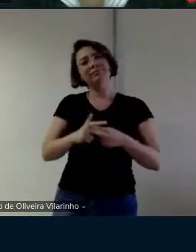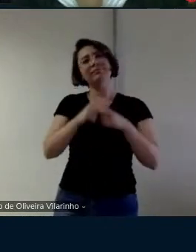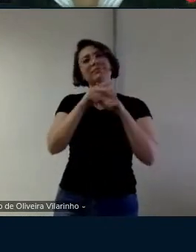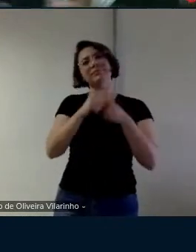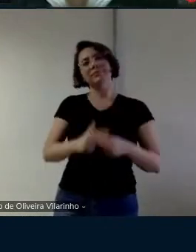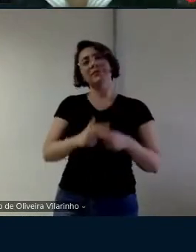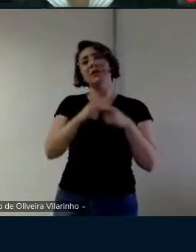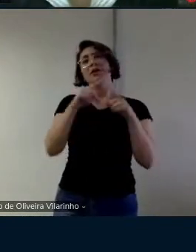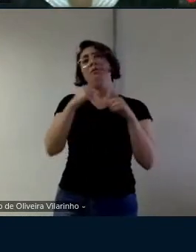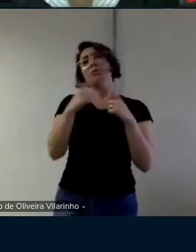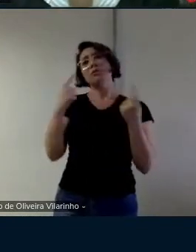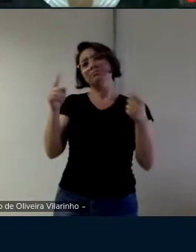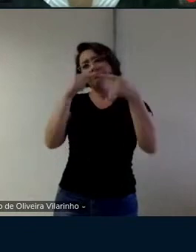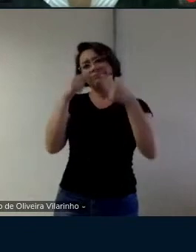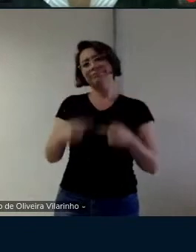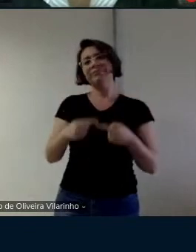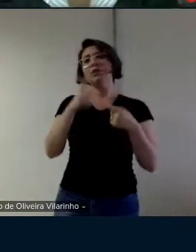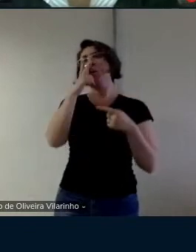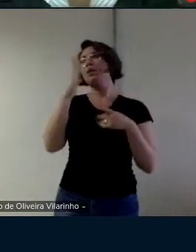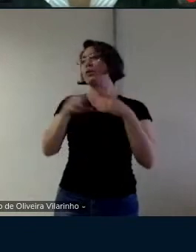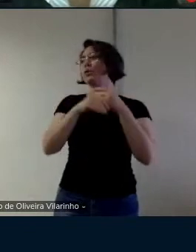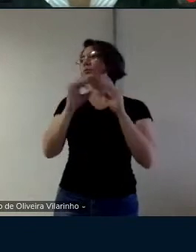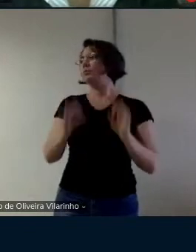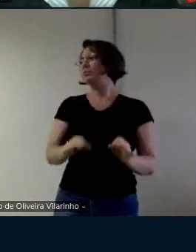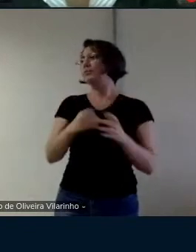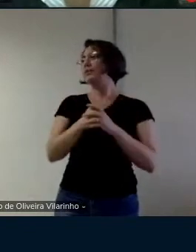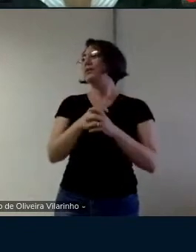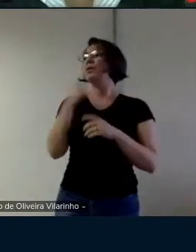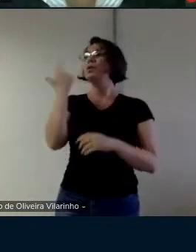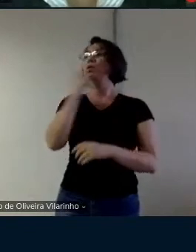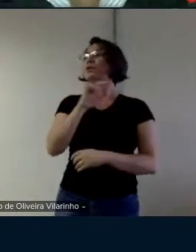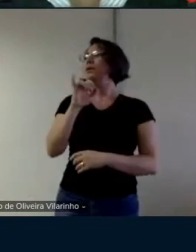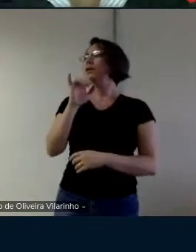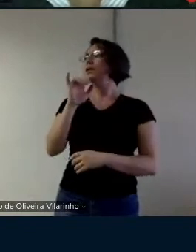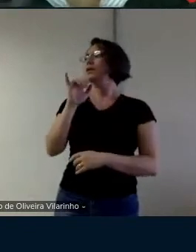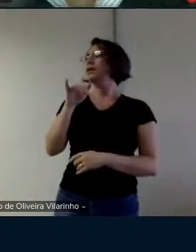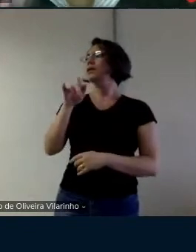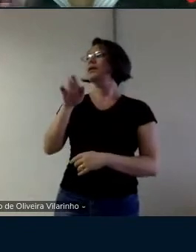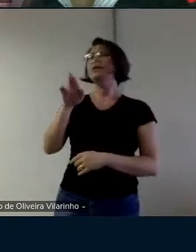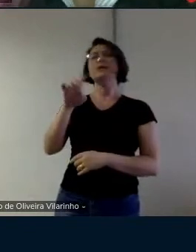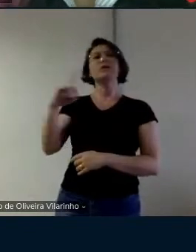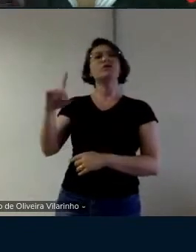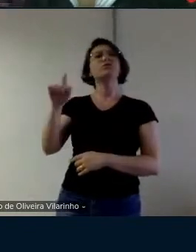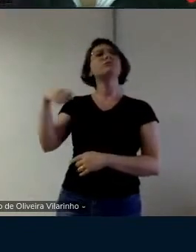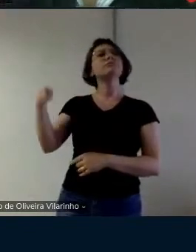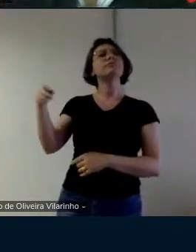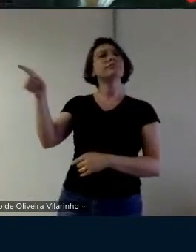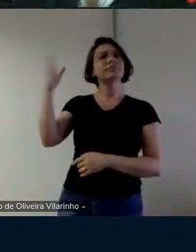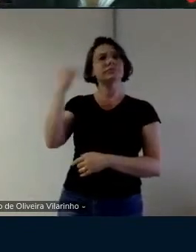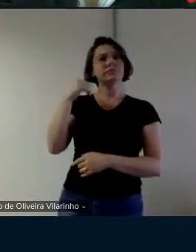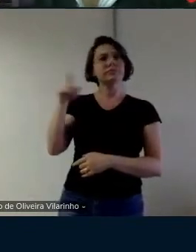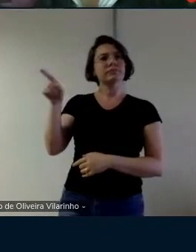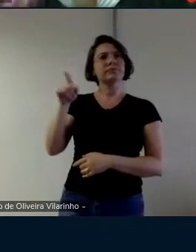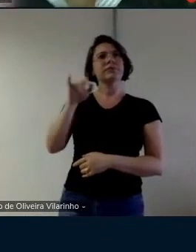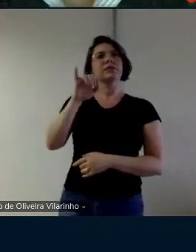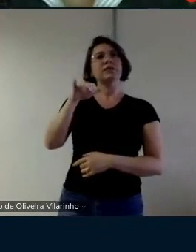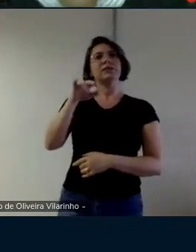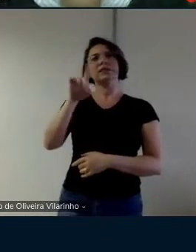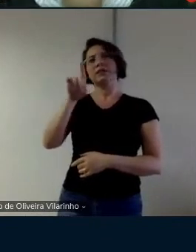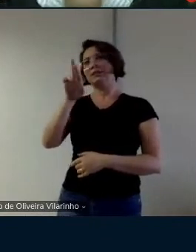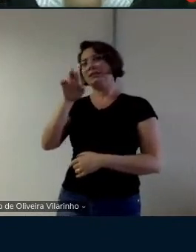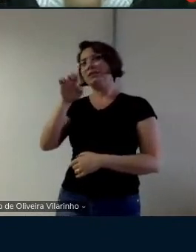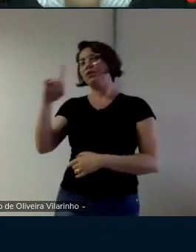só vai vir mesmo pra contribuir pra que o trabalho da Ingrid fique ainda mais excelente né?